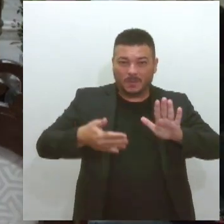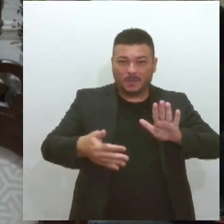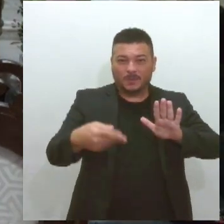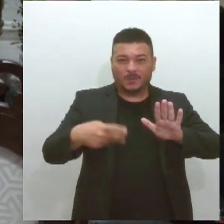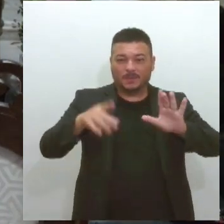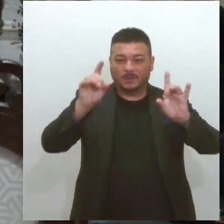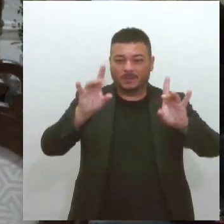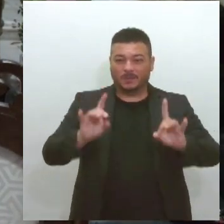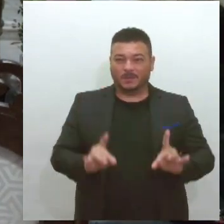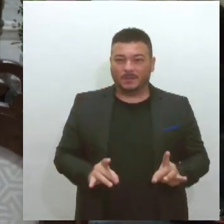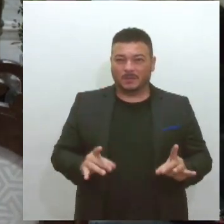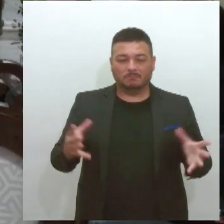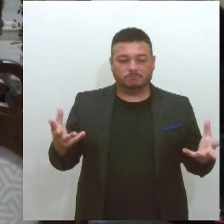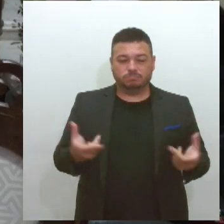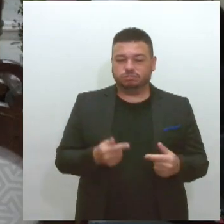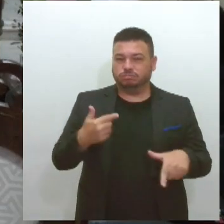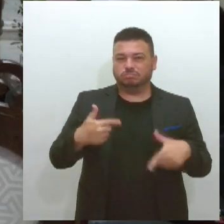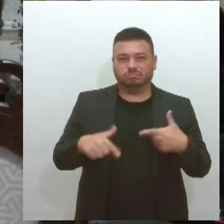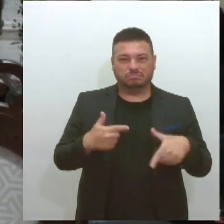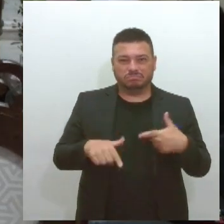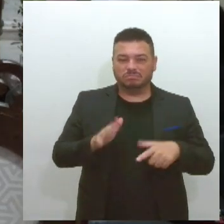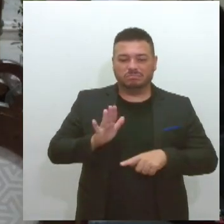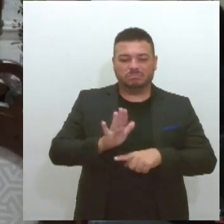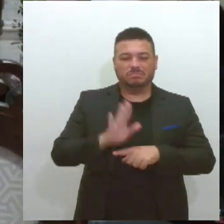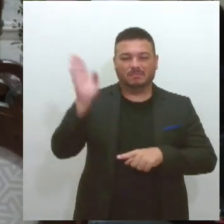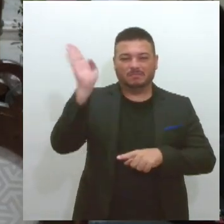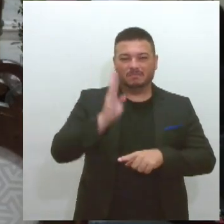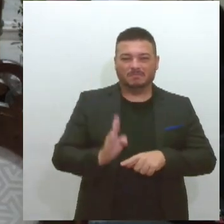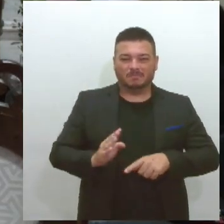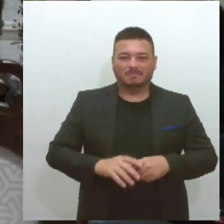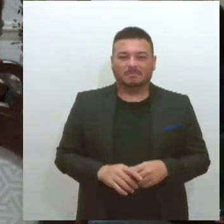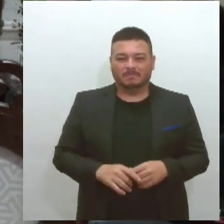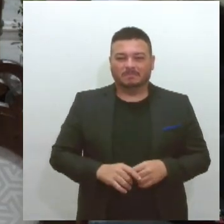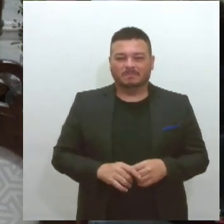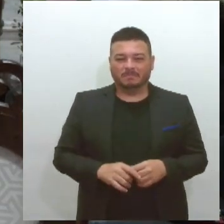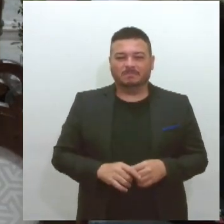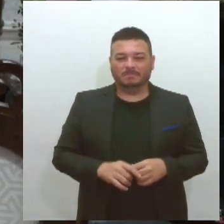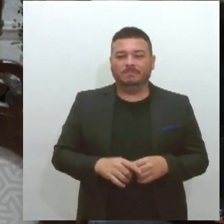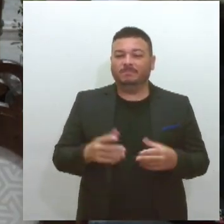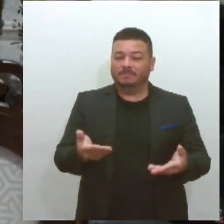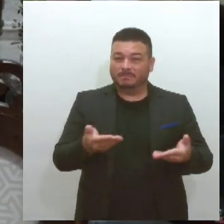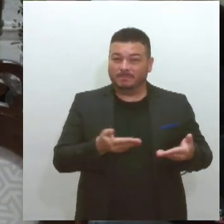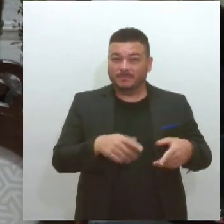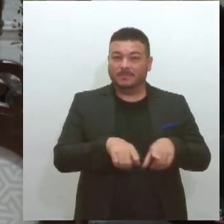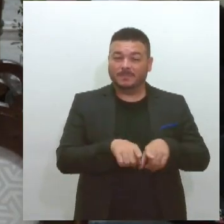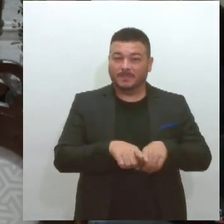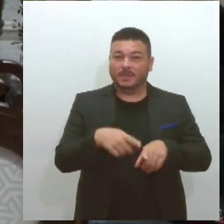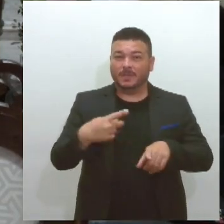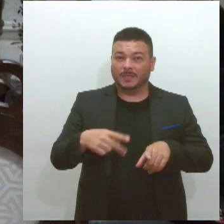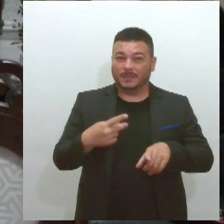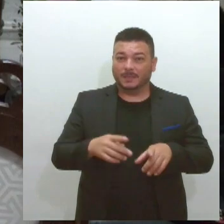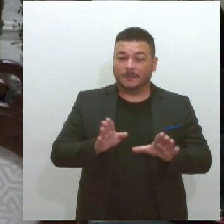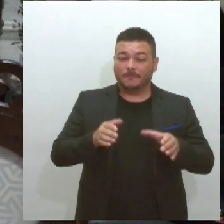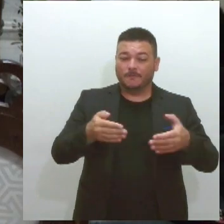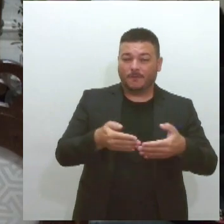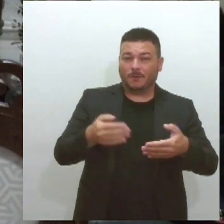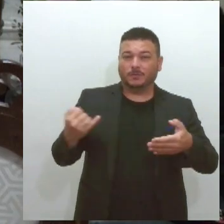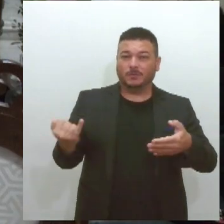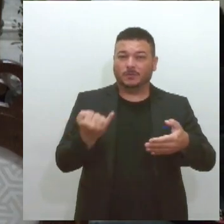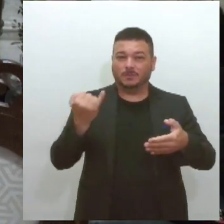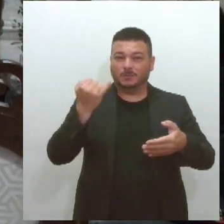grande serviço ao Brasil, recepcionando esse fórum de muita importância, de entrega, de